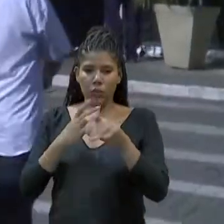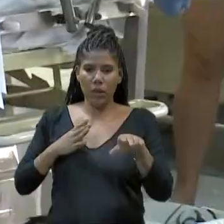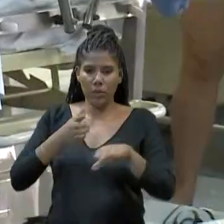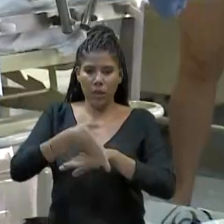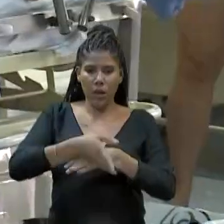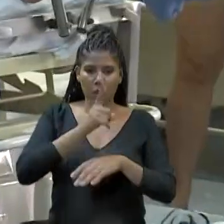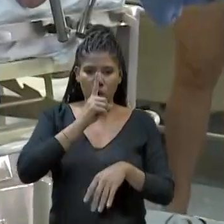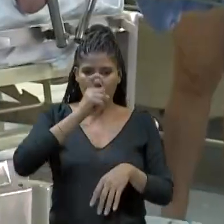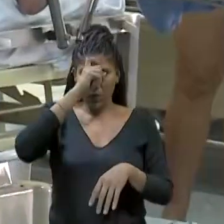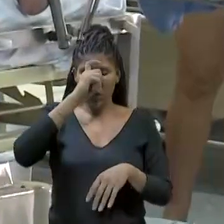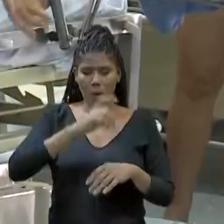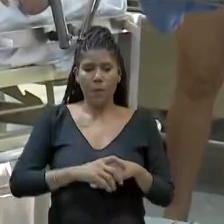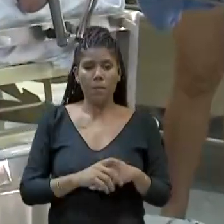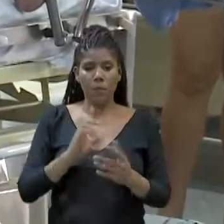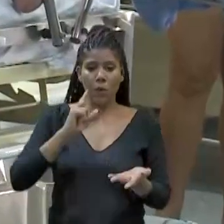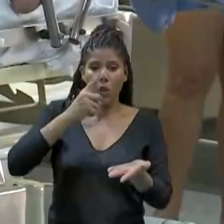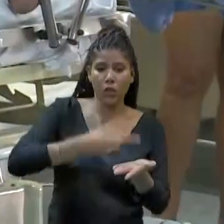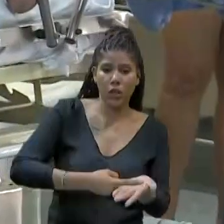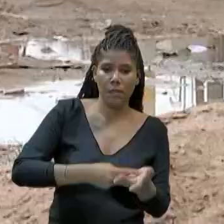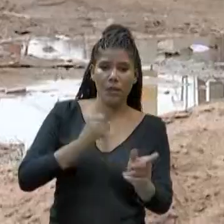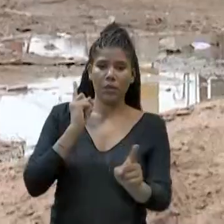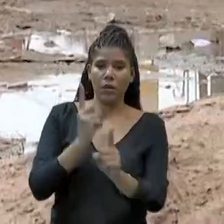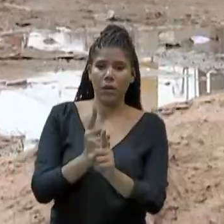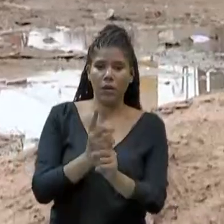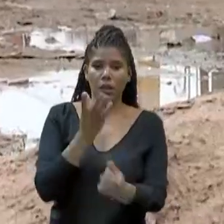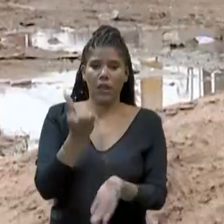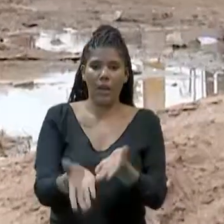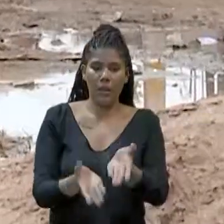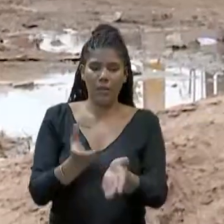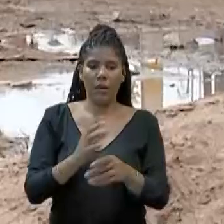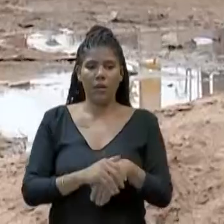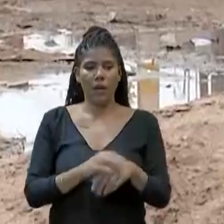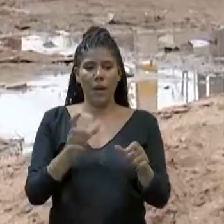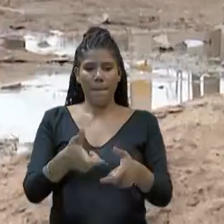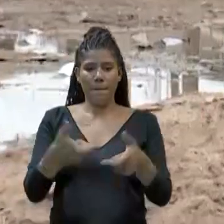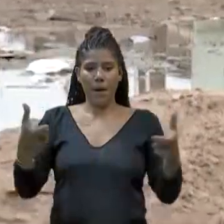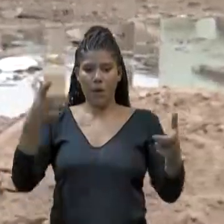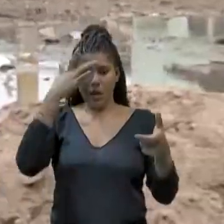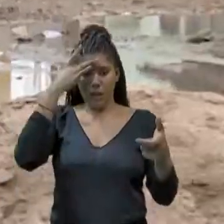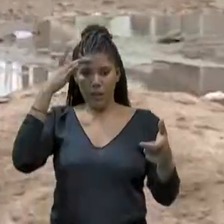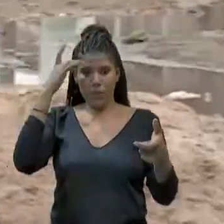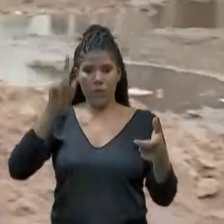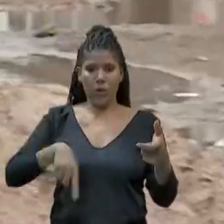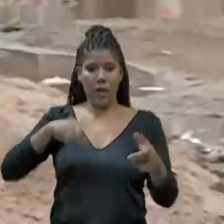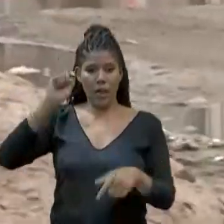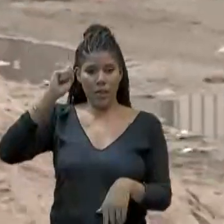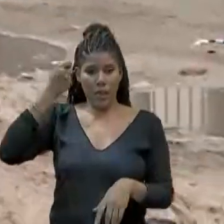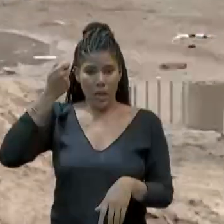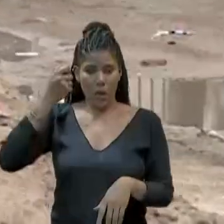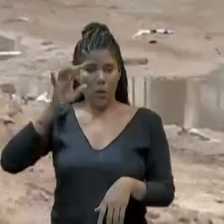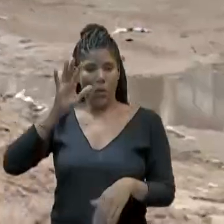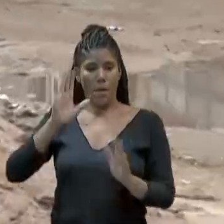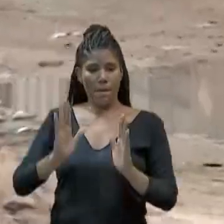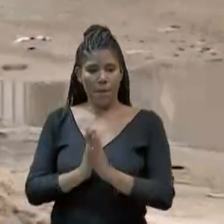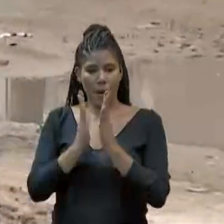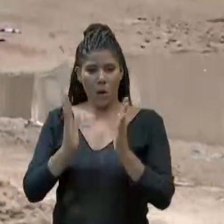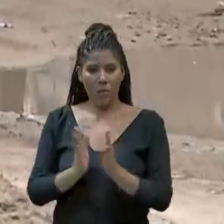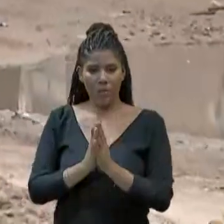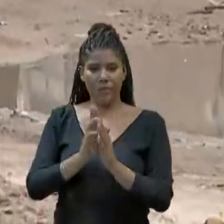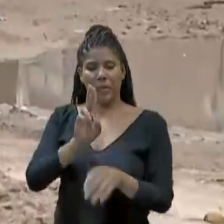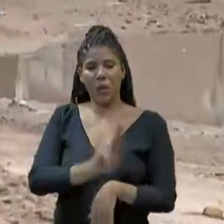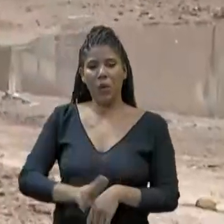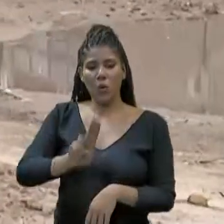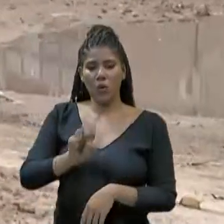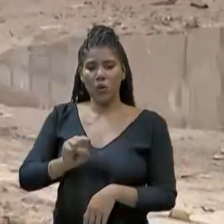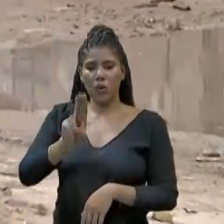saúde no agendamento para diagnóstico e tratamento. A maioria dos entrevistados são negros, de baixa renda e dependentes do SUS. A pesquisa